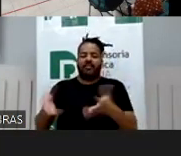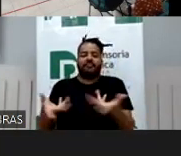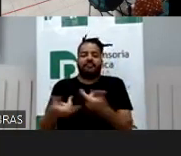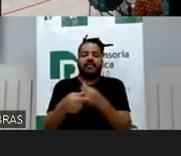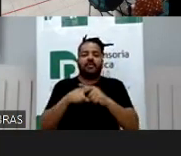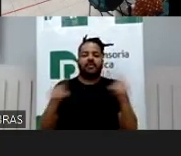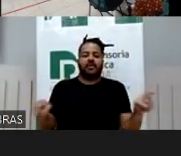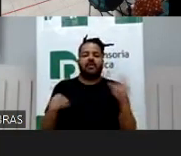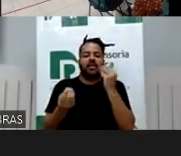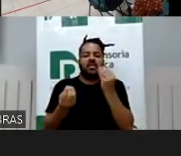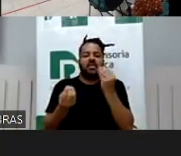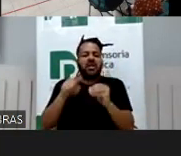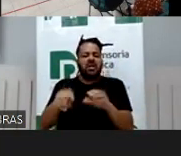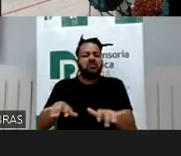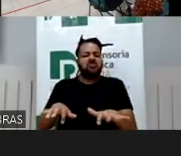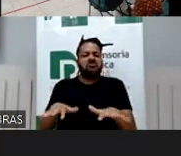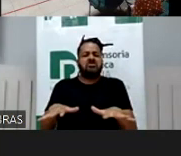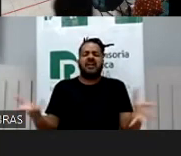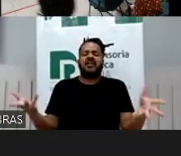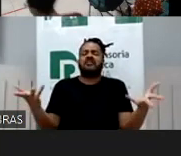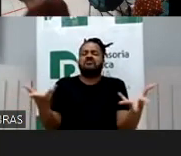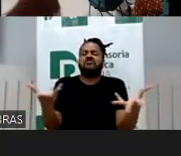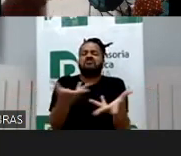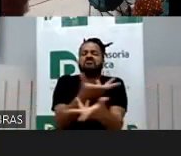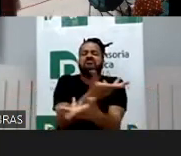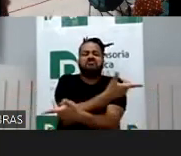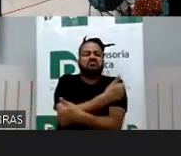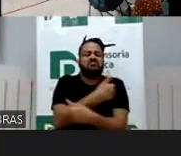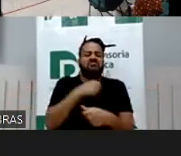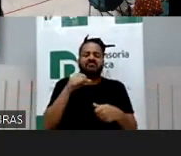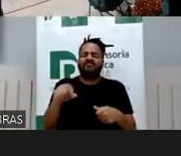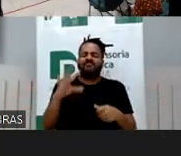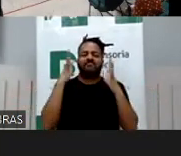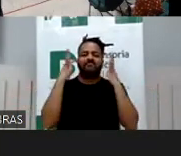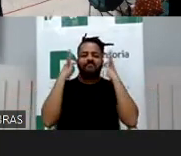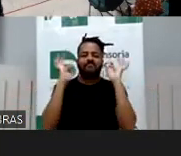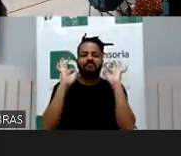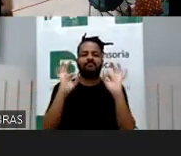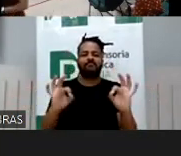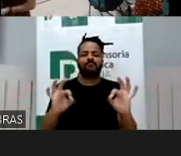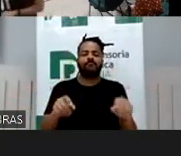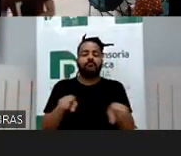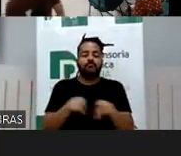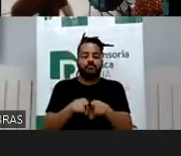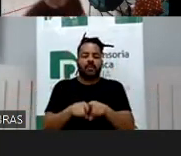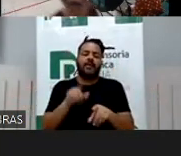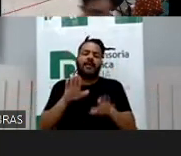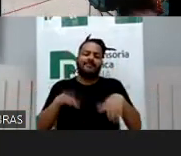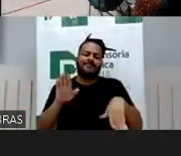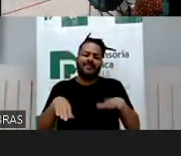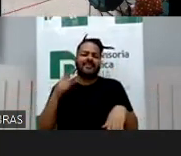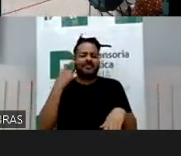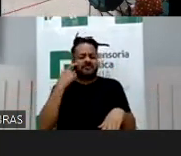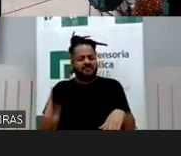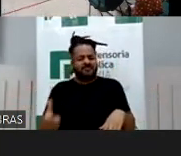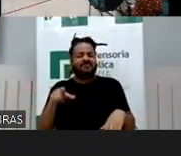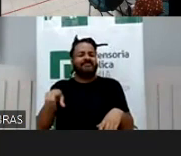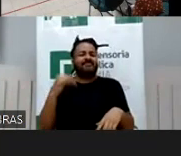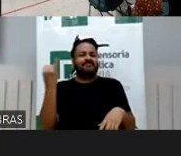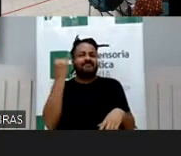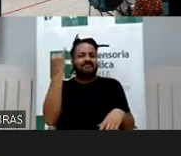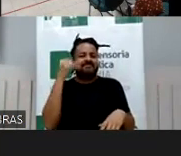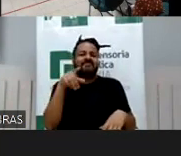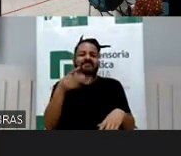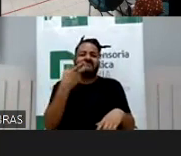cabeça pra baixo, deita assim, parece que tá fazendo pilates e piano ao mesmo tempo. E, às vezes, eu fico tão empolgada com as coisas dela que eu divulgo um